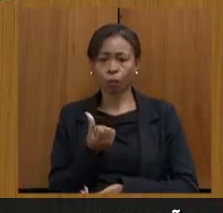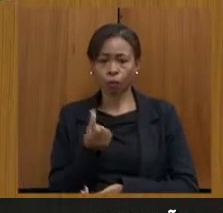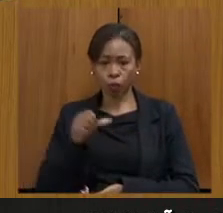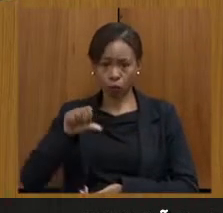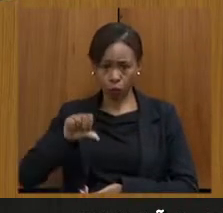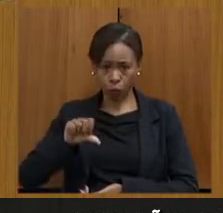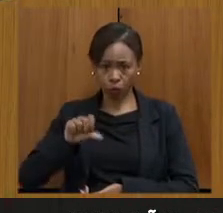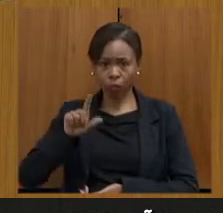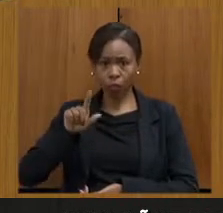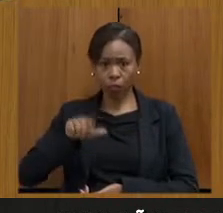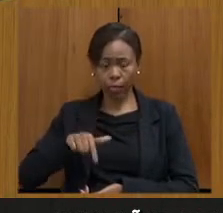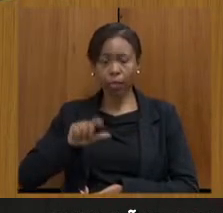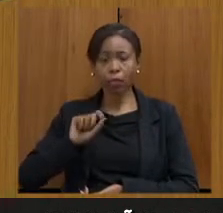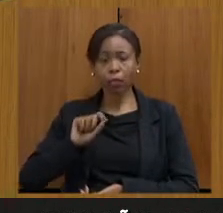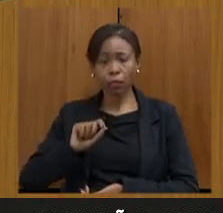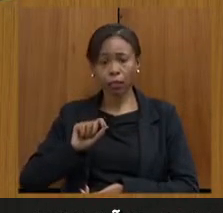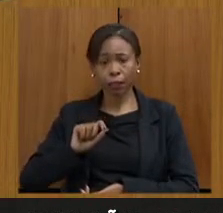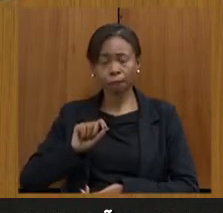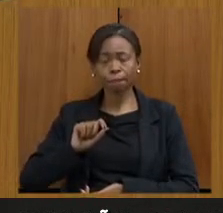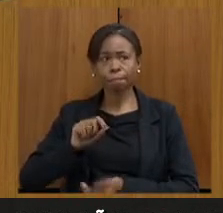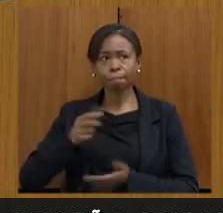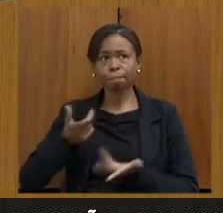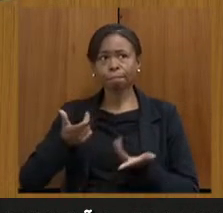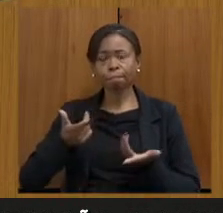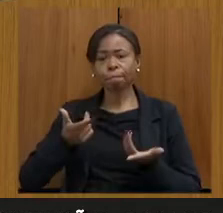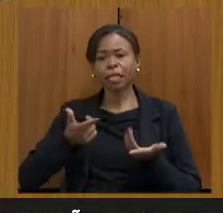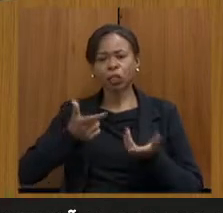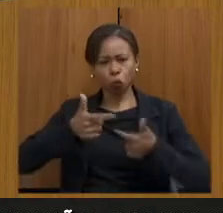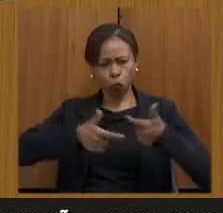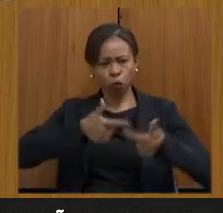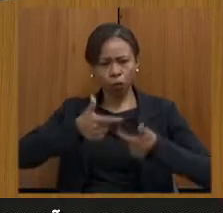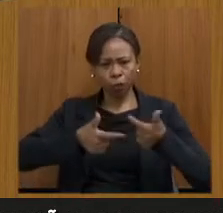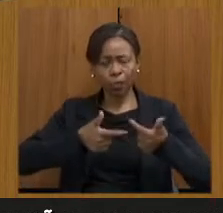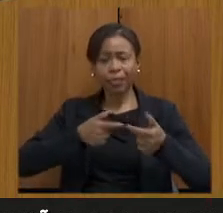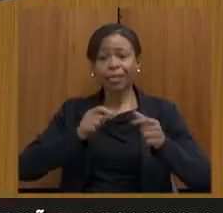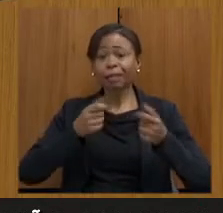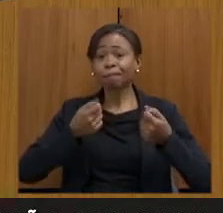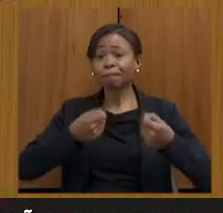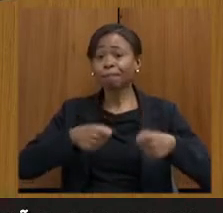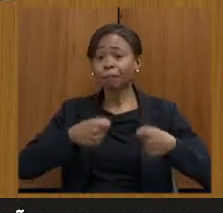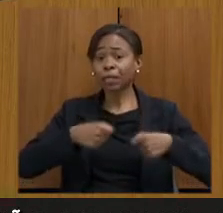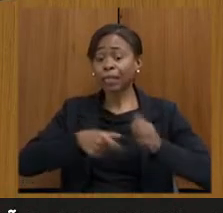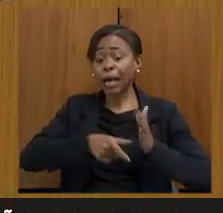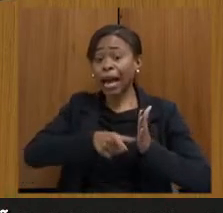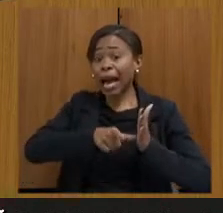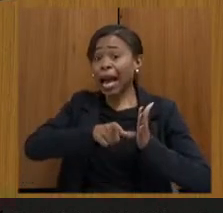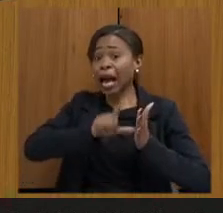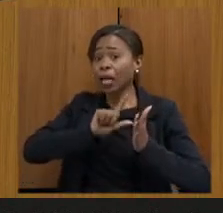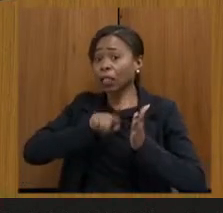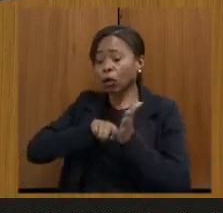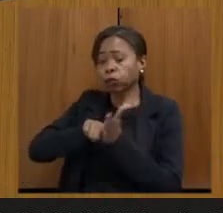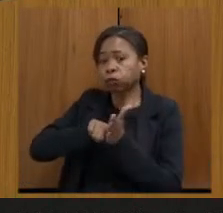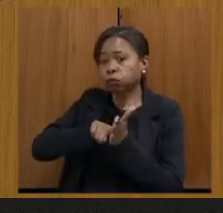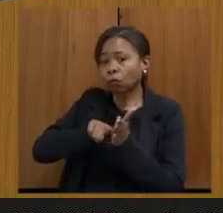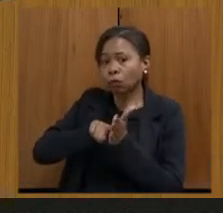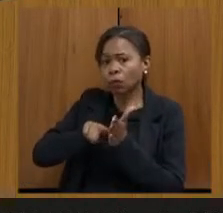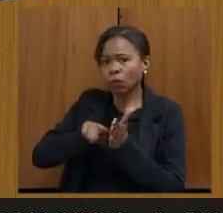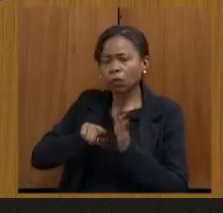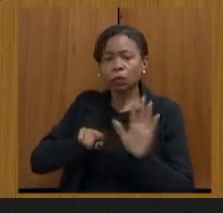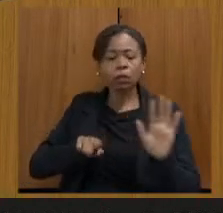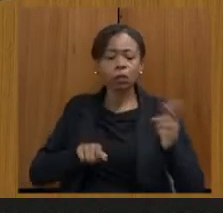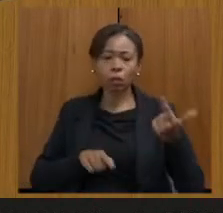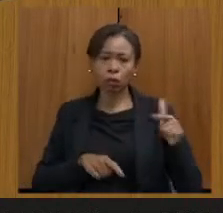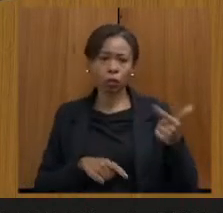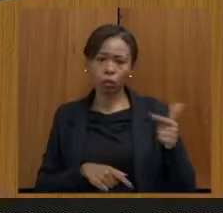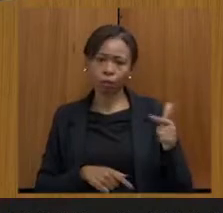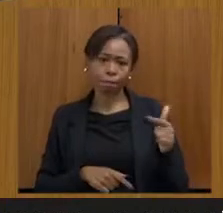sobre consulta prévia, livre, informada. Consulta prévia, livre, informada. Não houve. É isso que você